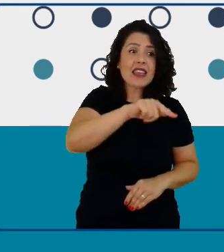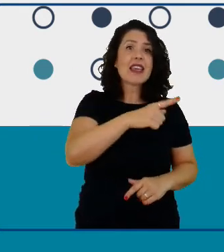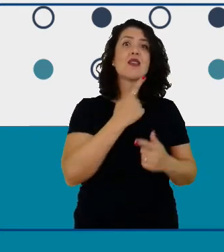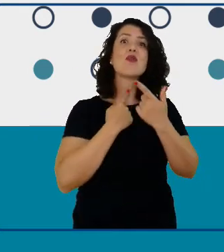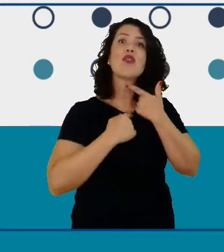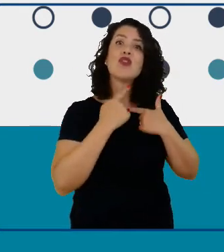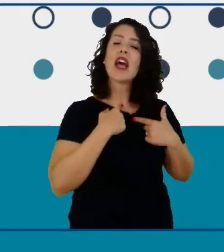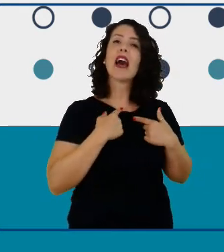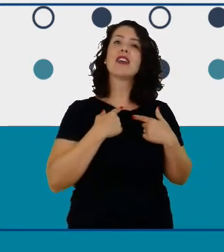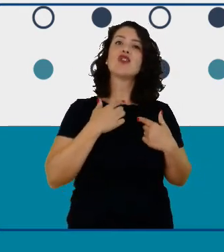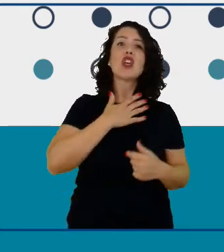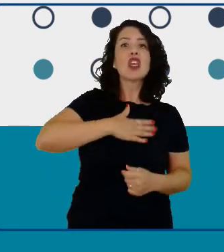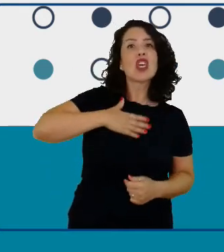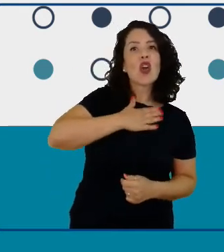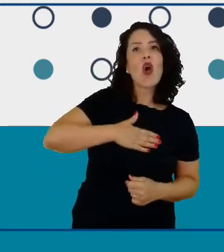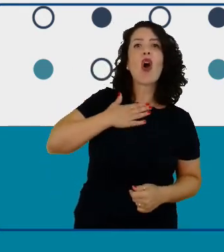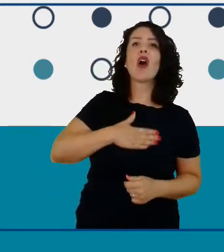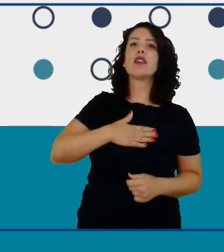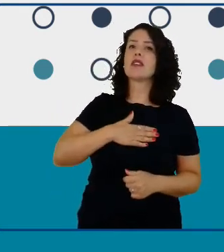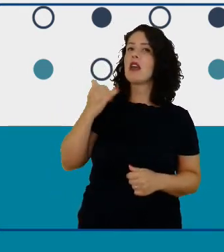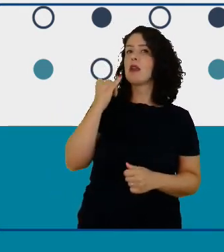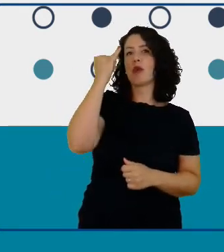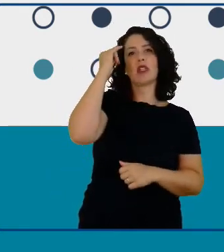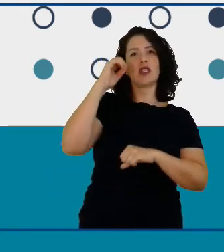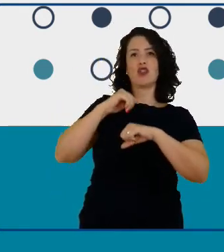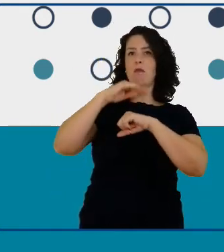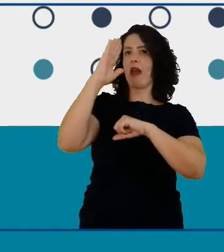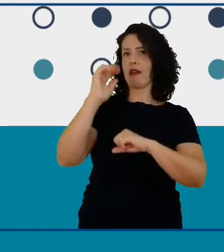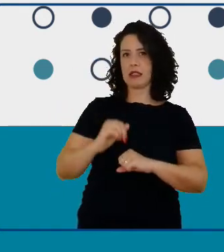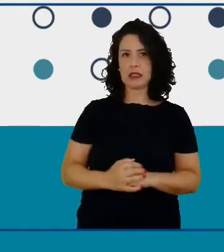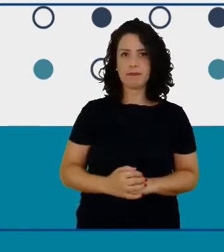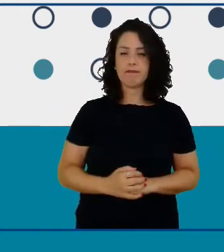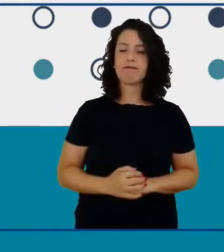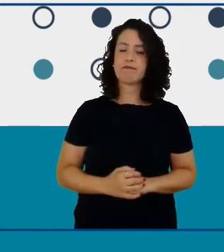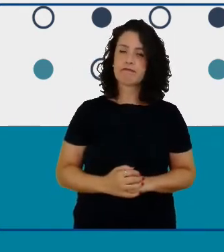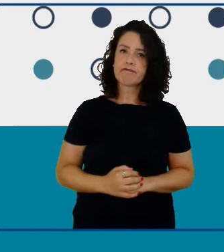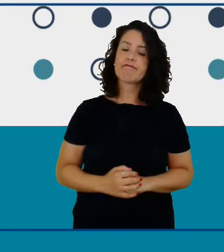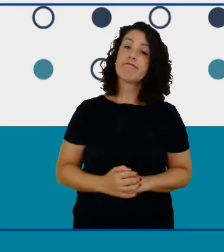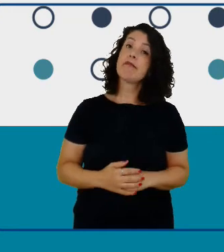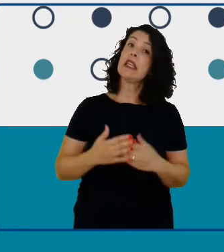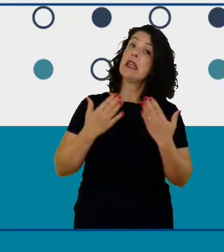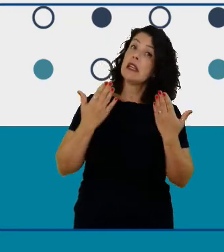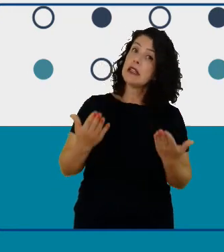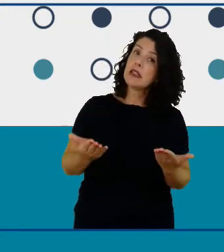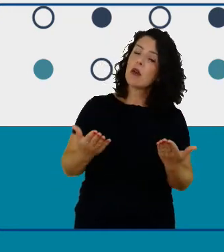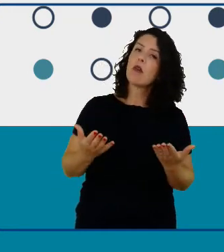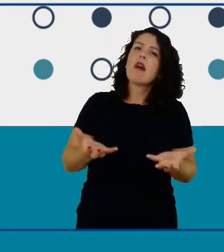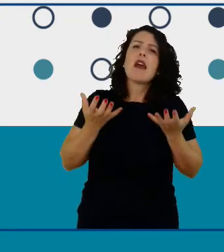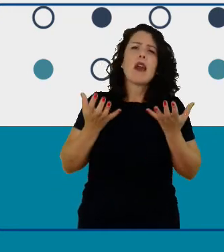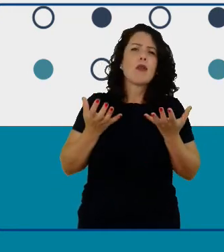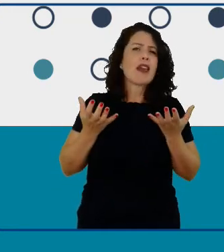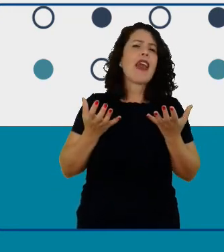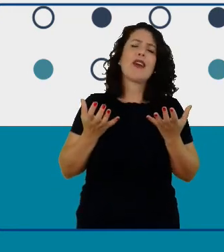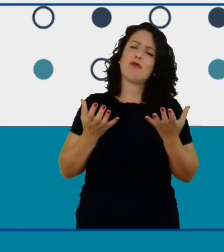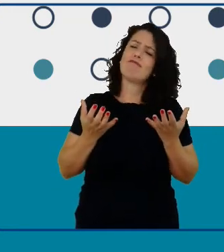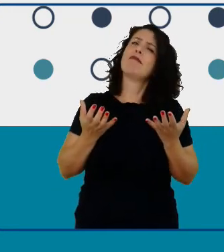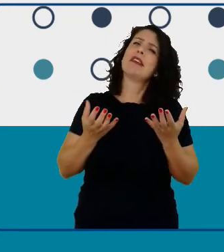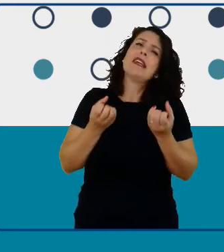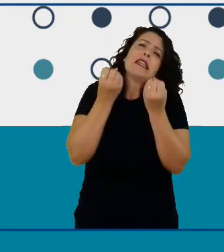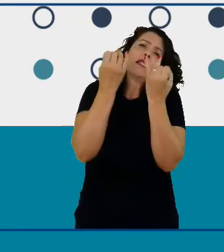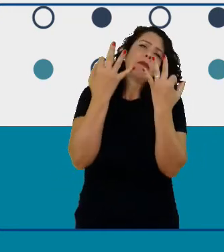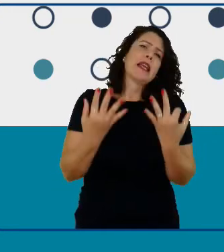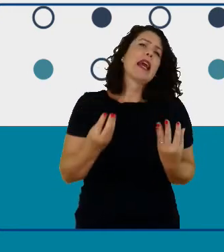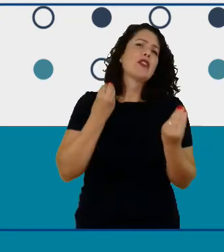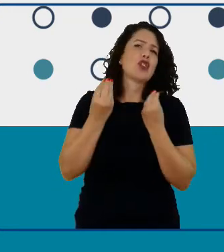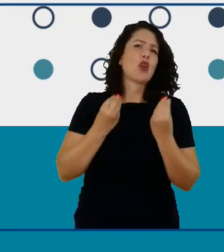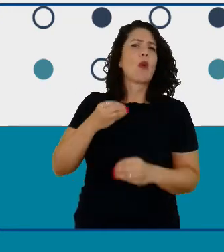já se sente à vontade se sente mais confortável para conversar sobre então eu queria fazer uma fala trazendo essa experiência do clube de ciências em